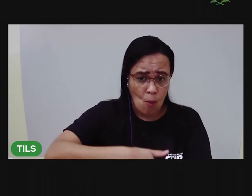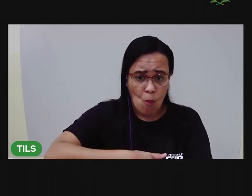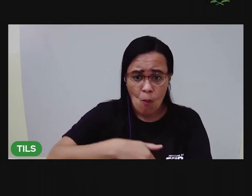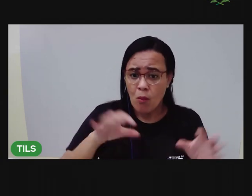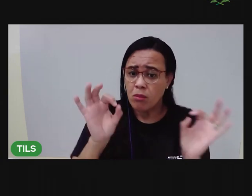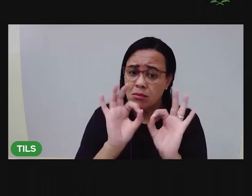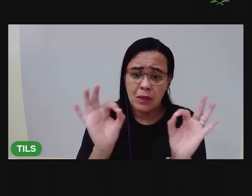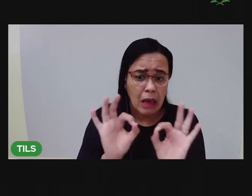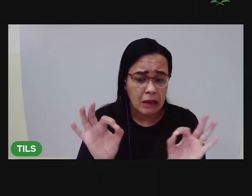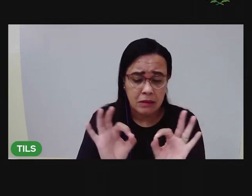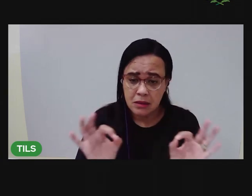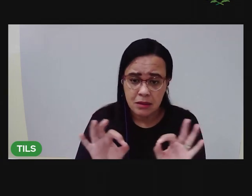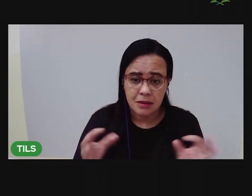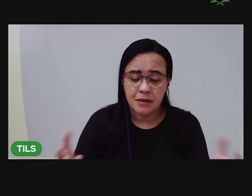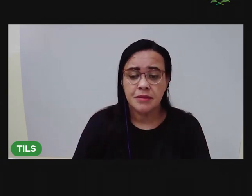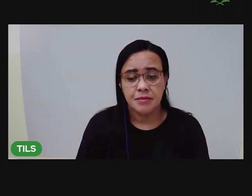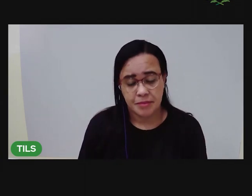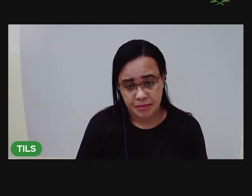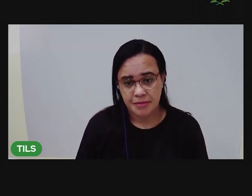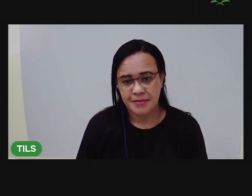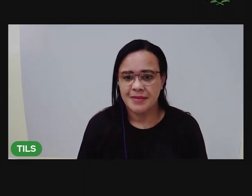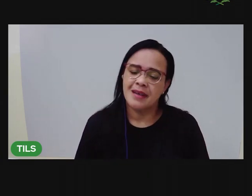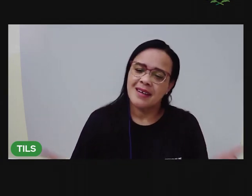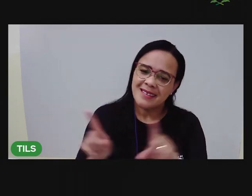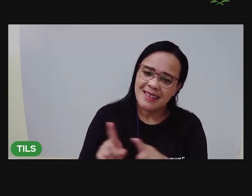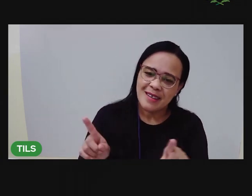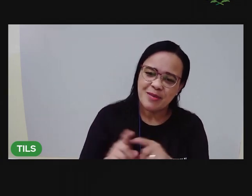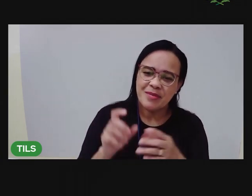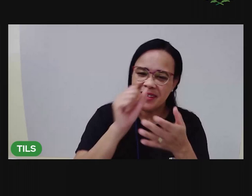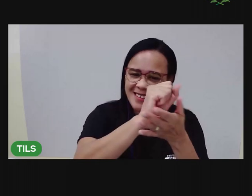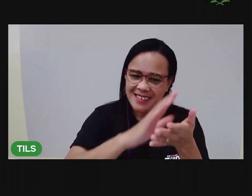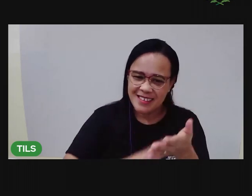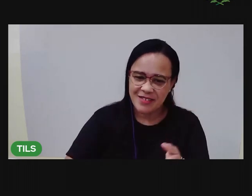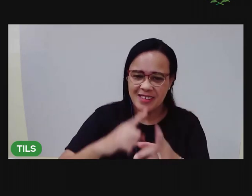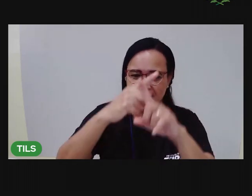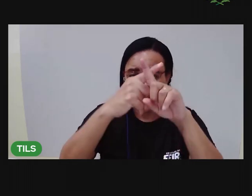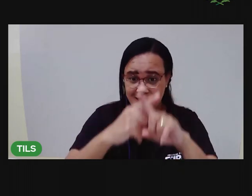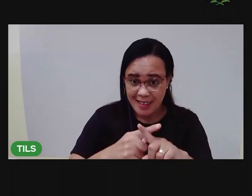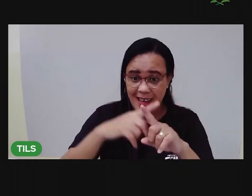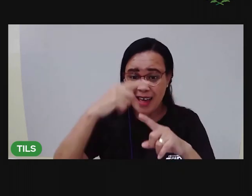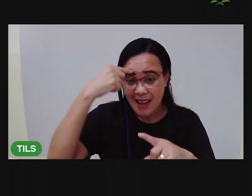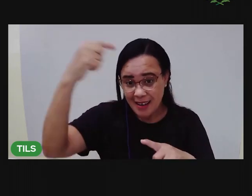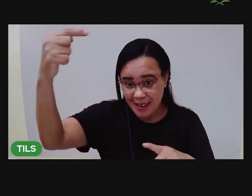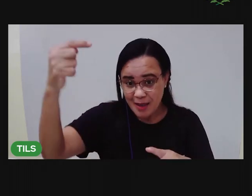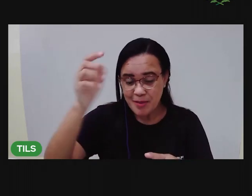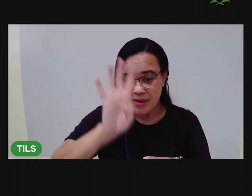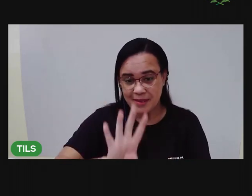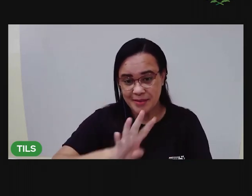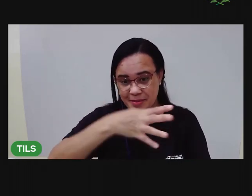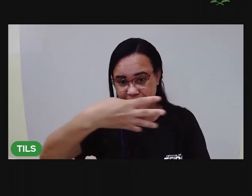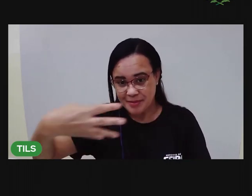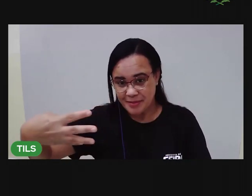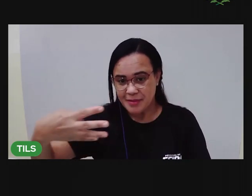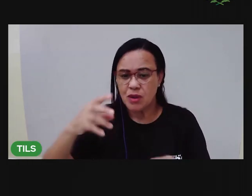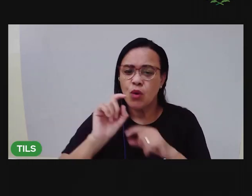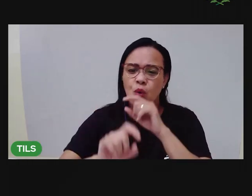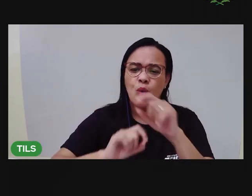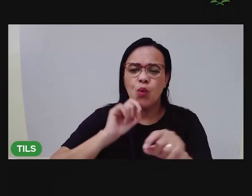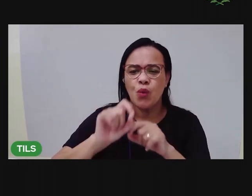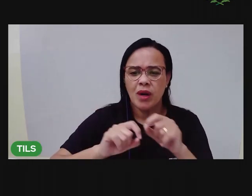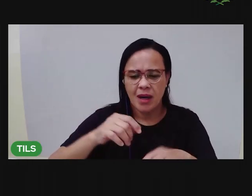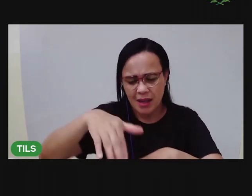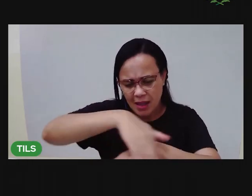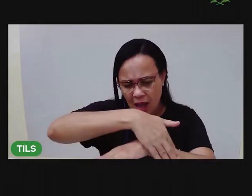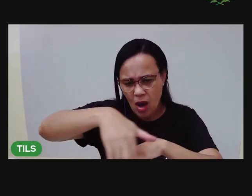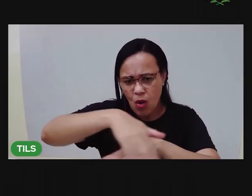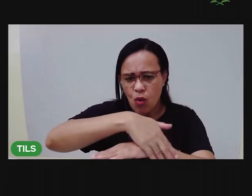E... Eu deixei um desafio aí para você. Preencher uma tabela, verificando aí se na sua